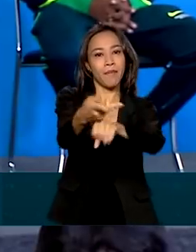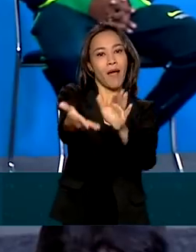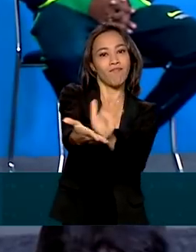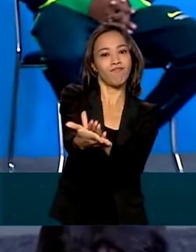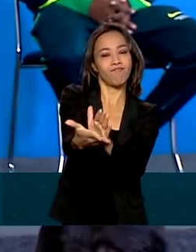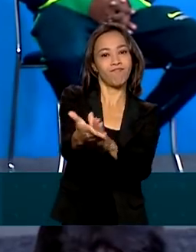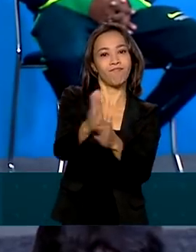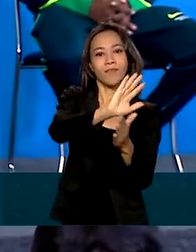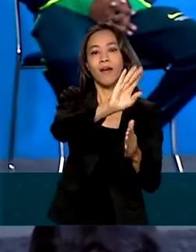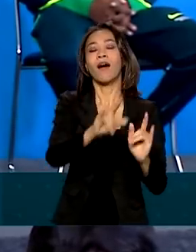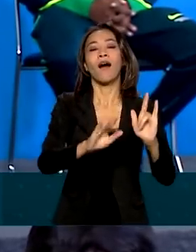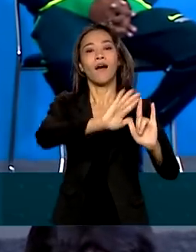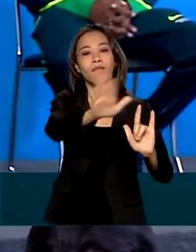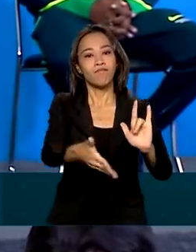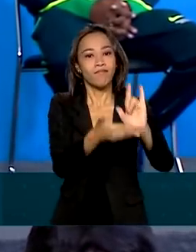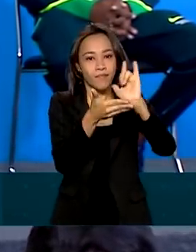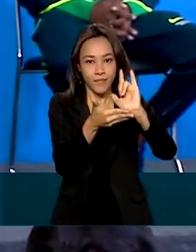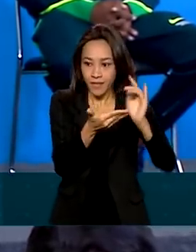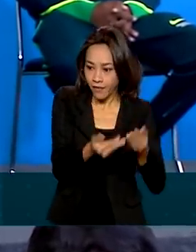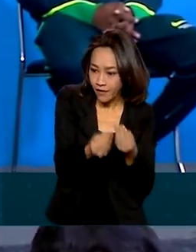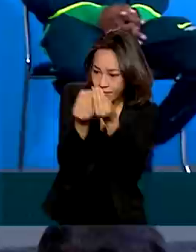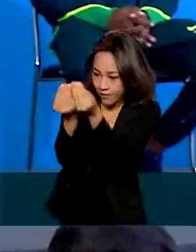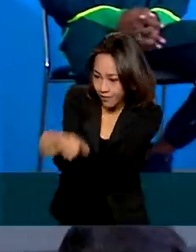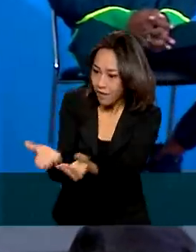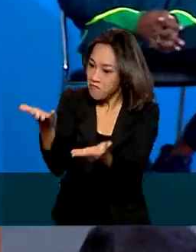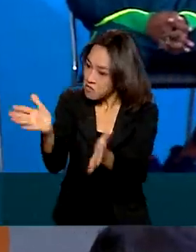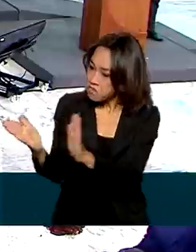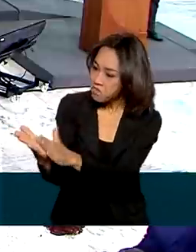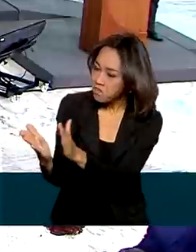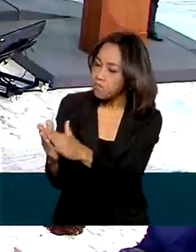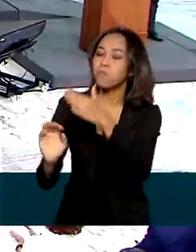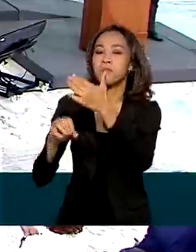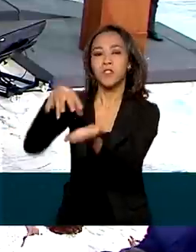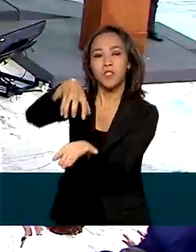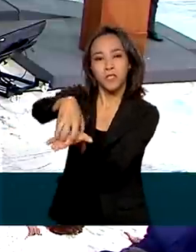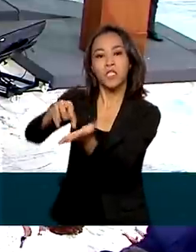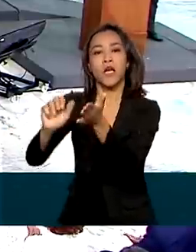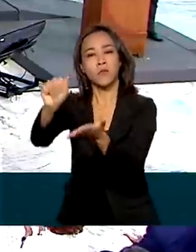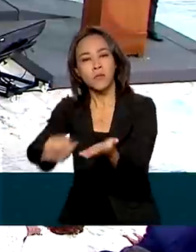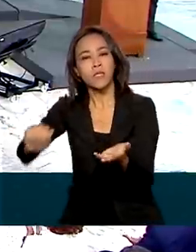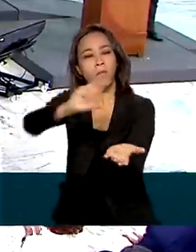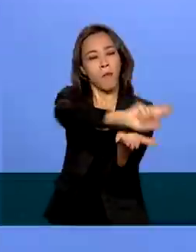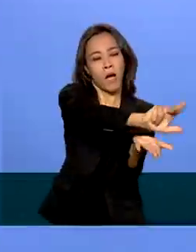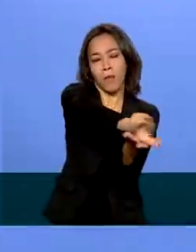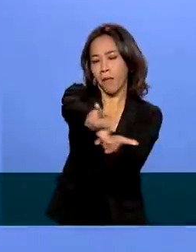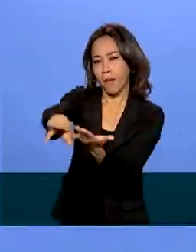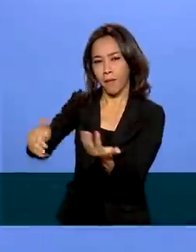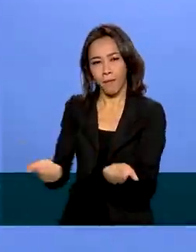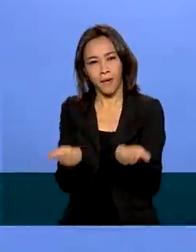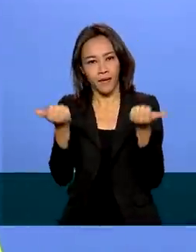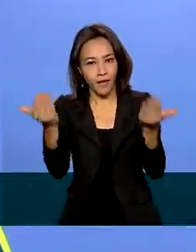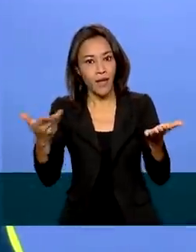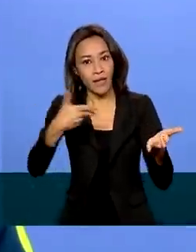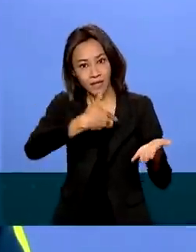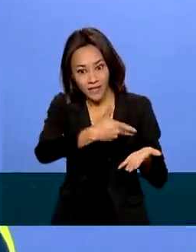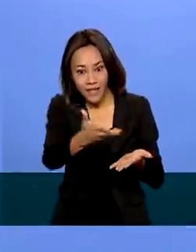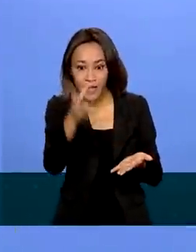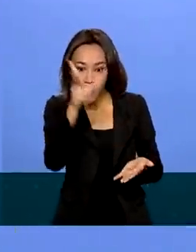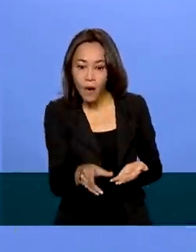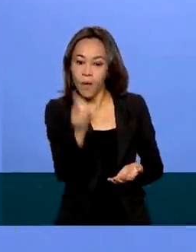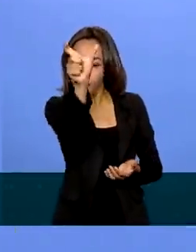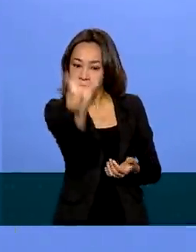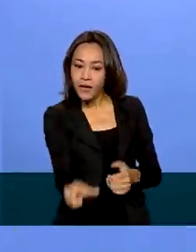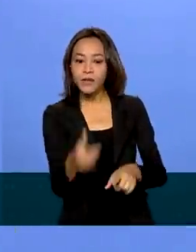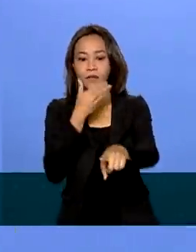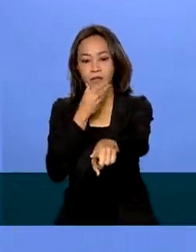concedido a pessoas e instituições que realizam trabalho voluntário de relevante interesse social. Ações como as que ajudaram